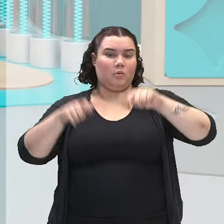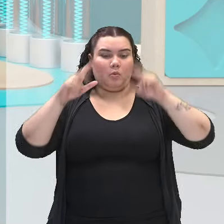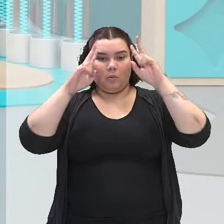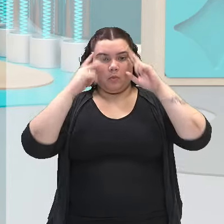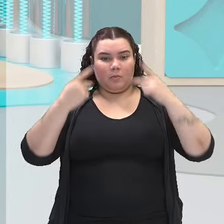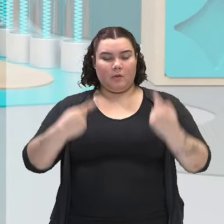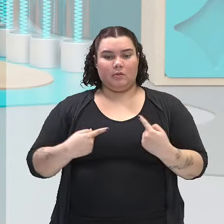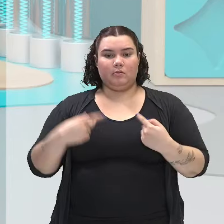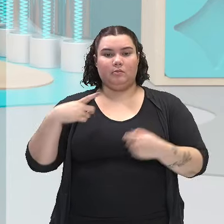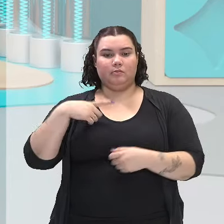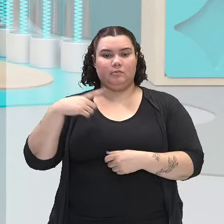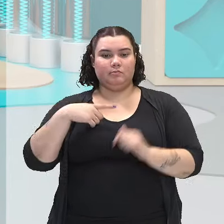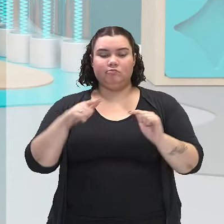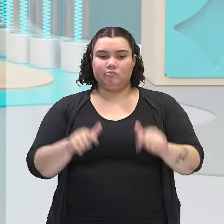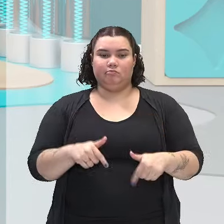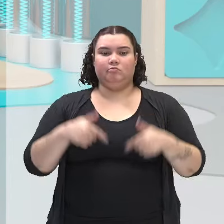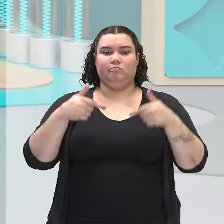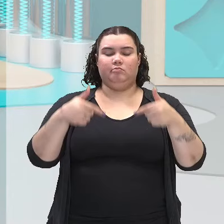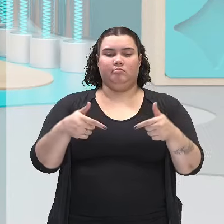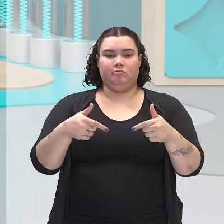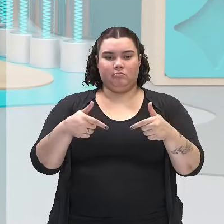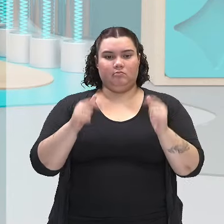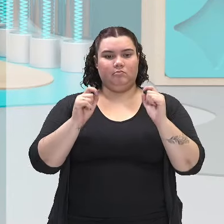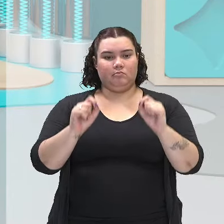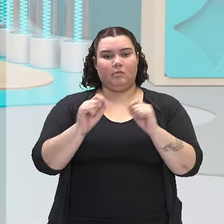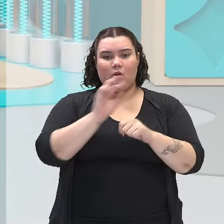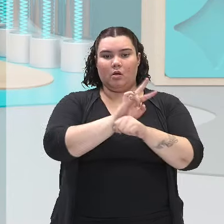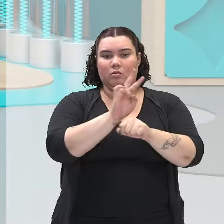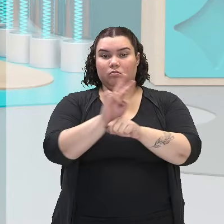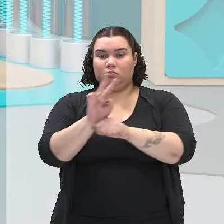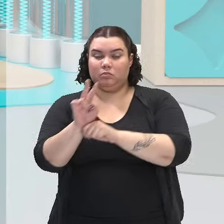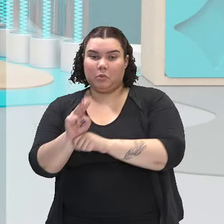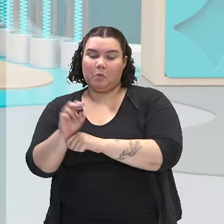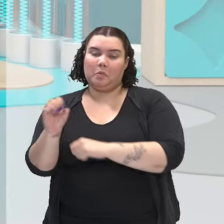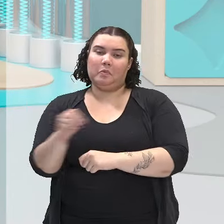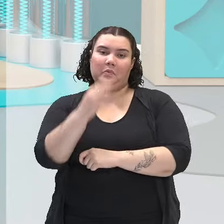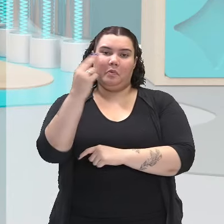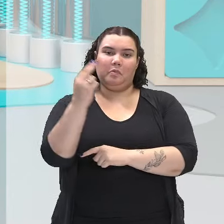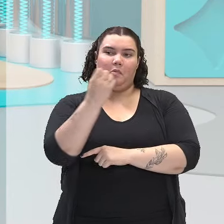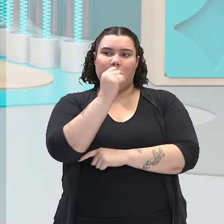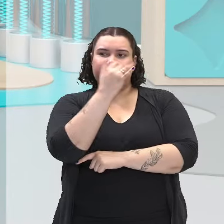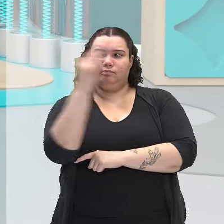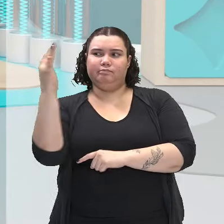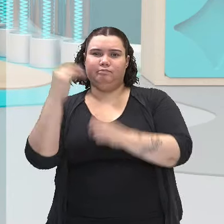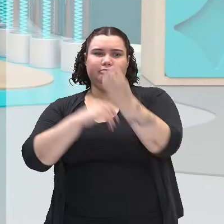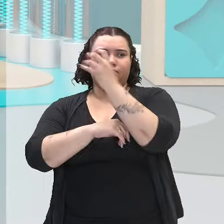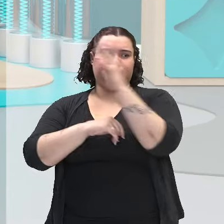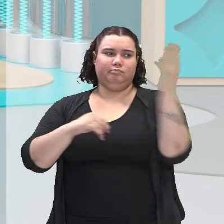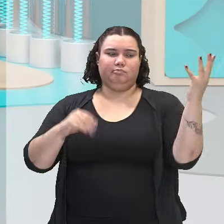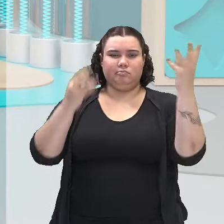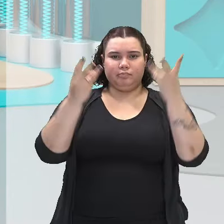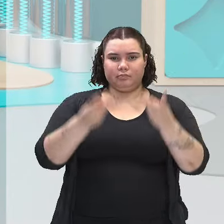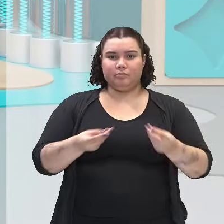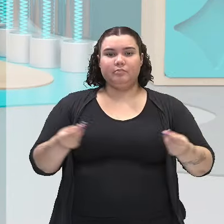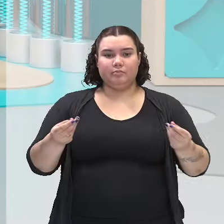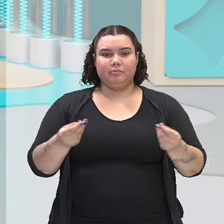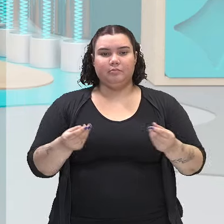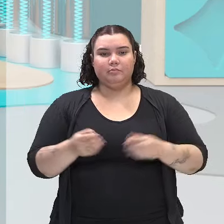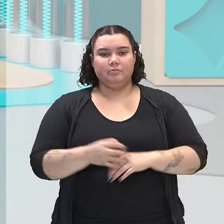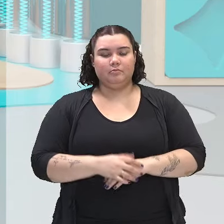desempenham na preservação ou destruição do meio ambiente.